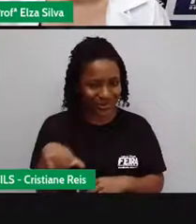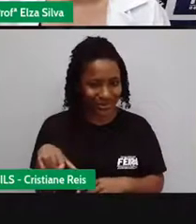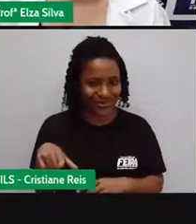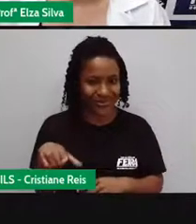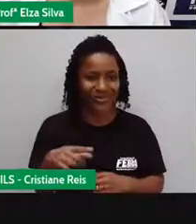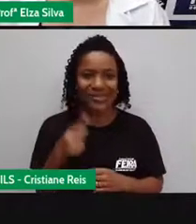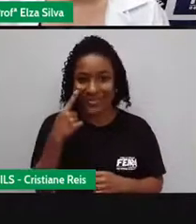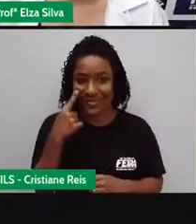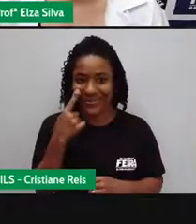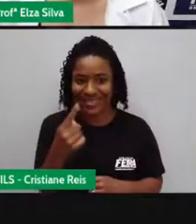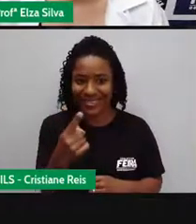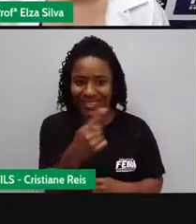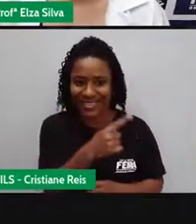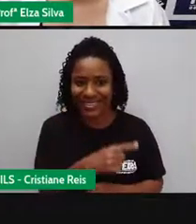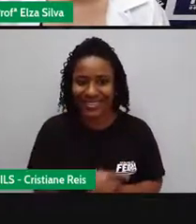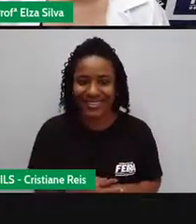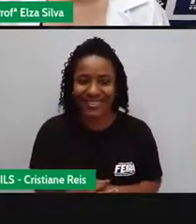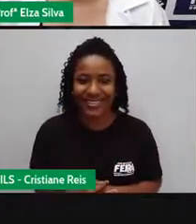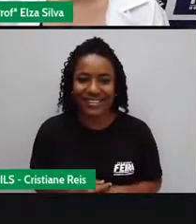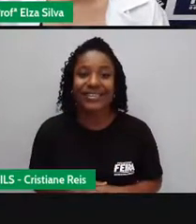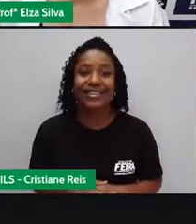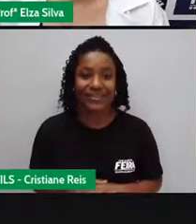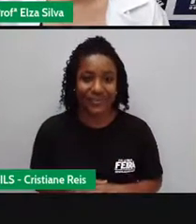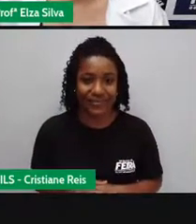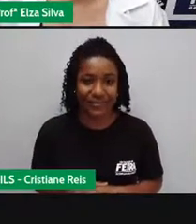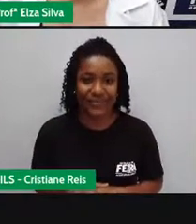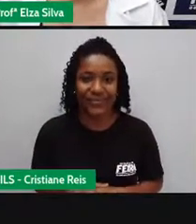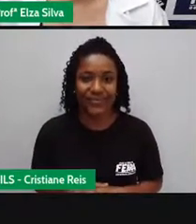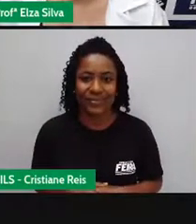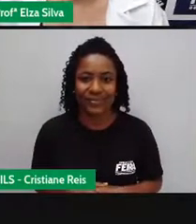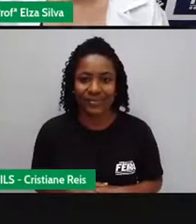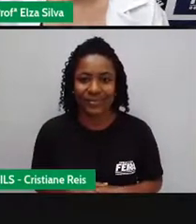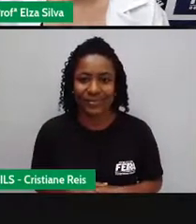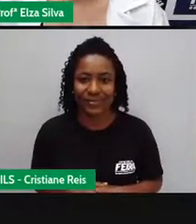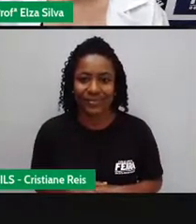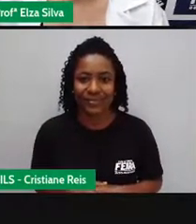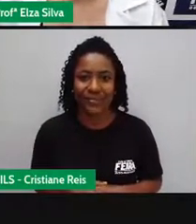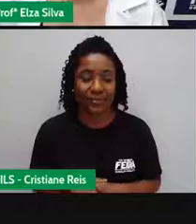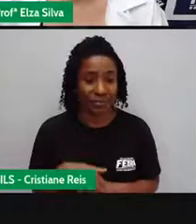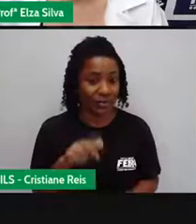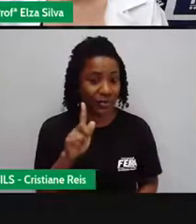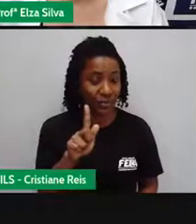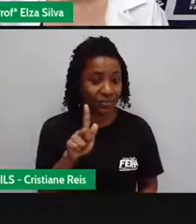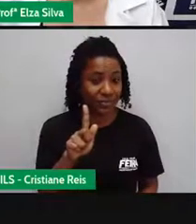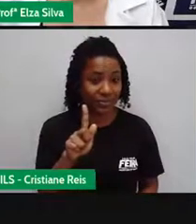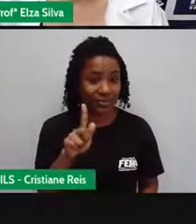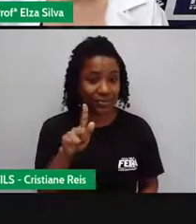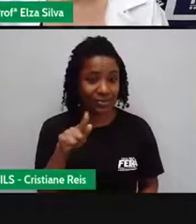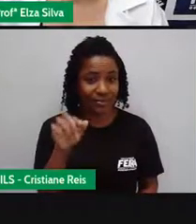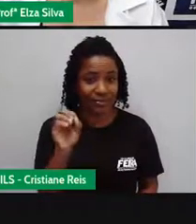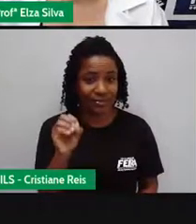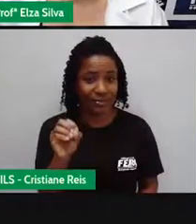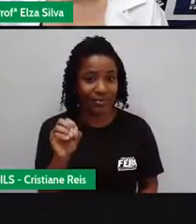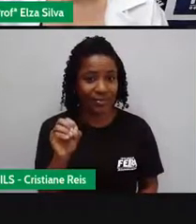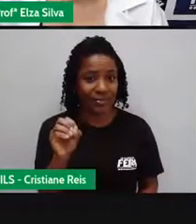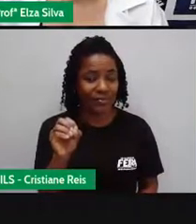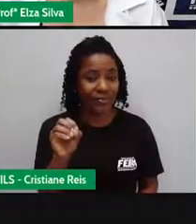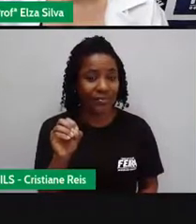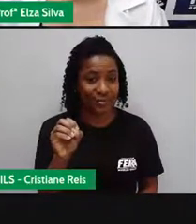Olha aqui J O L